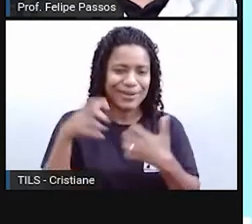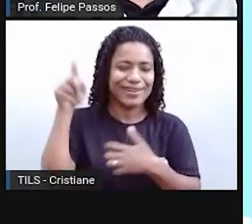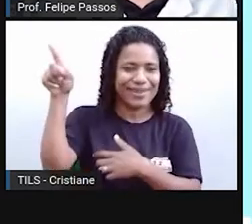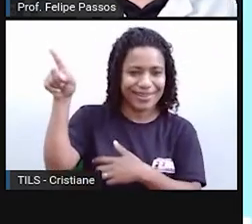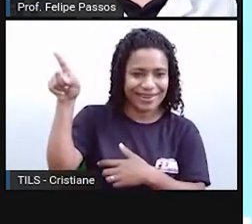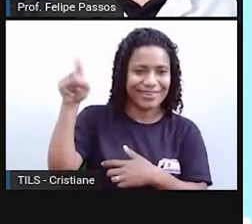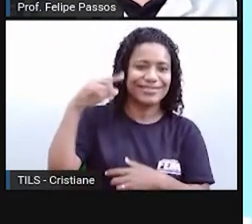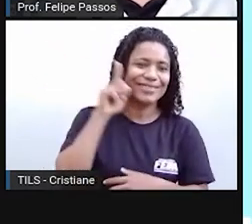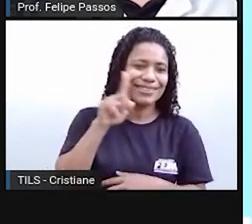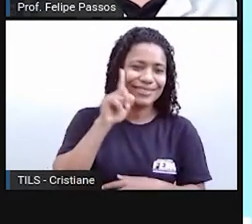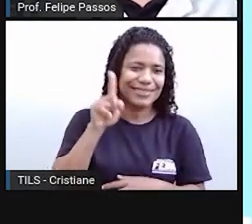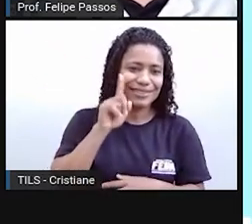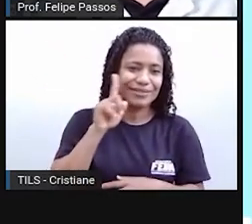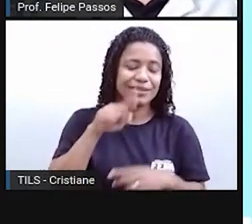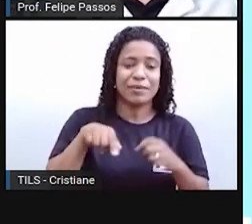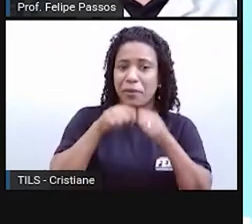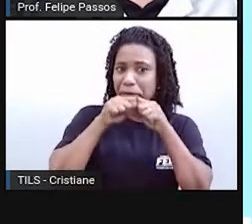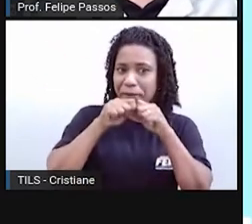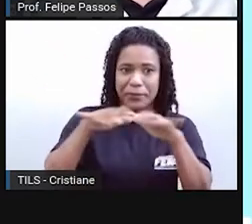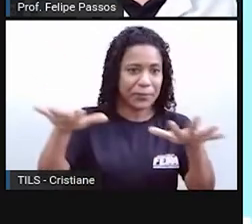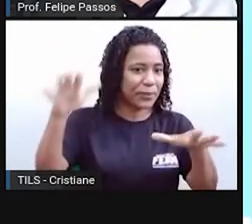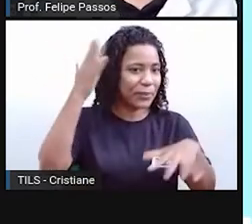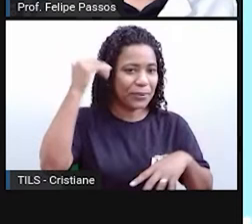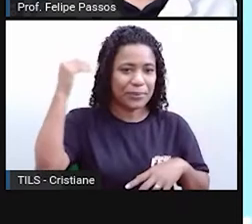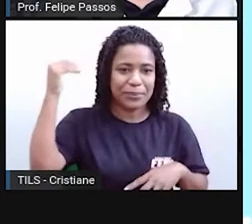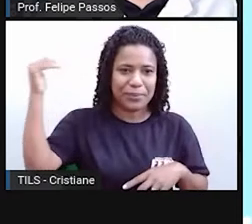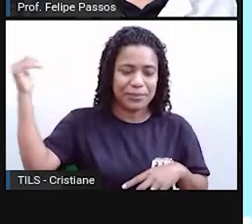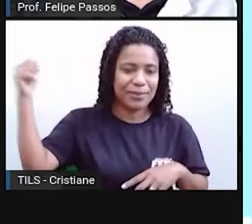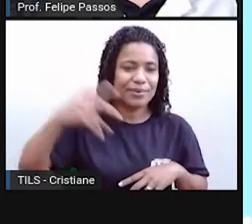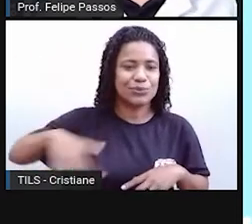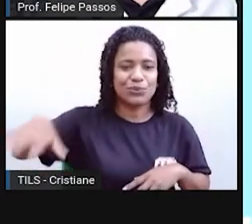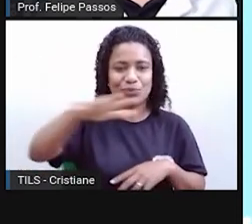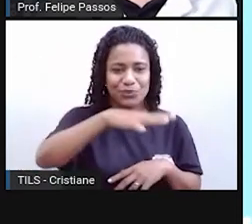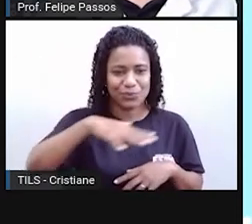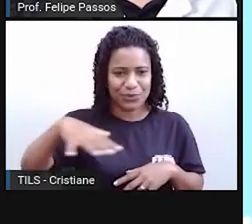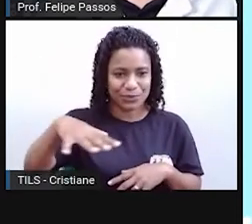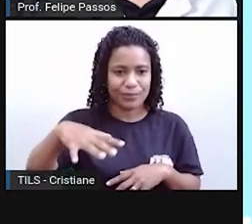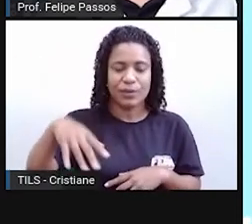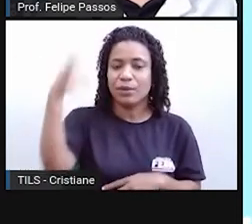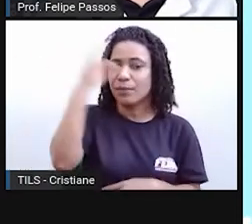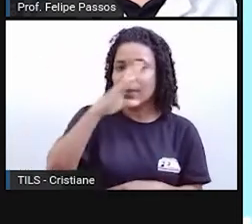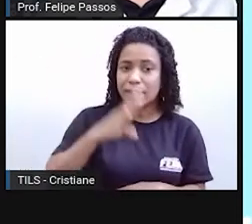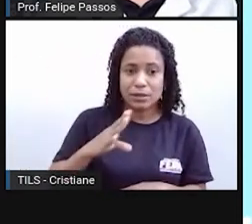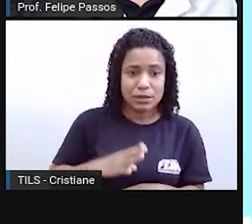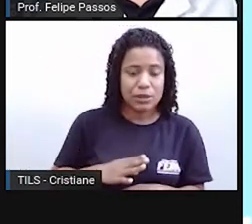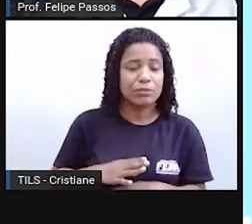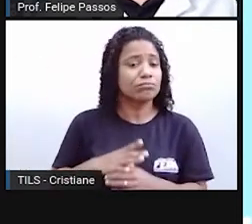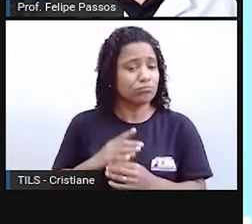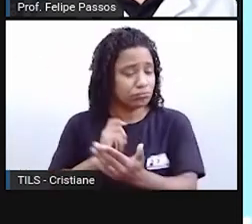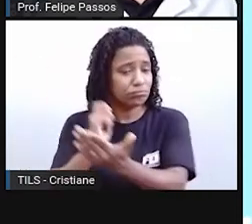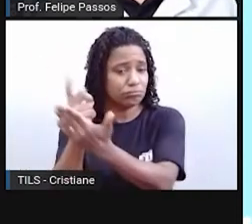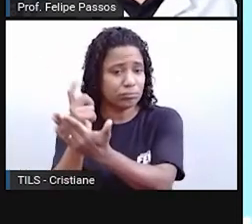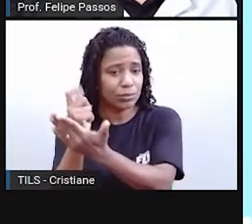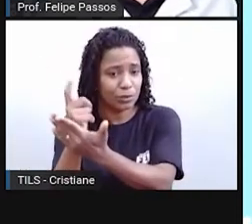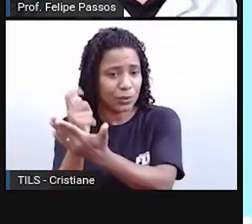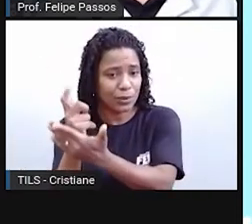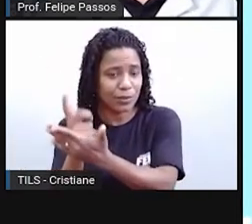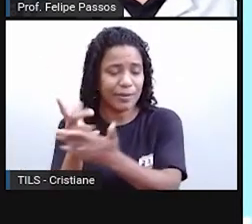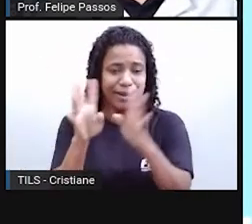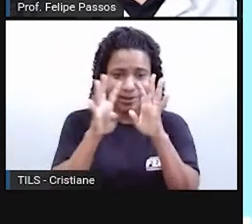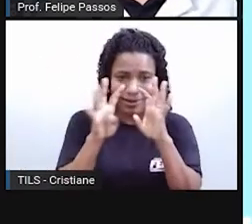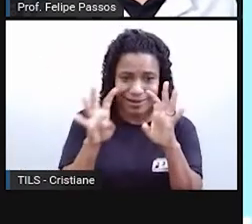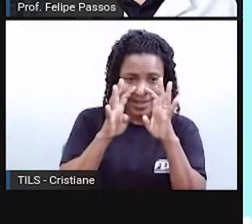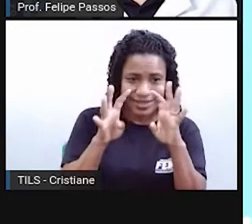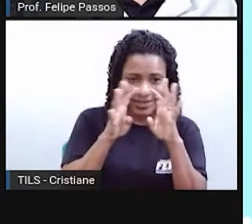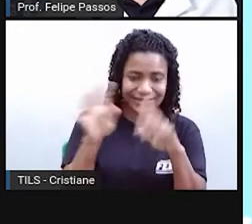países. Então, o brasileiro, ele consome muito material produzido nos Estados Unidos e, por conta disso, a